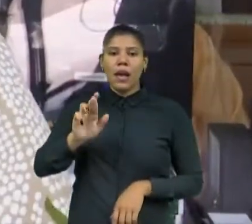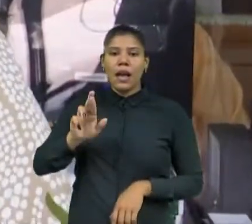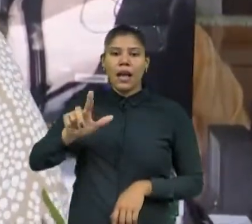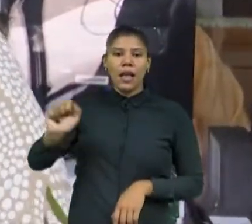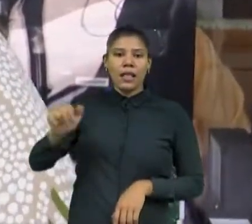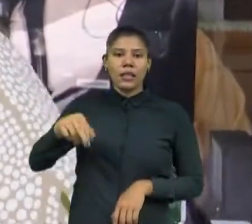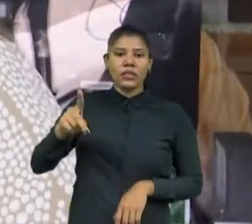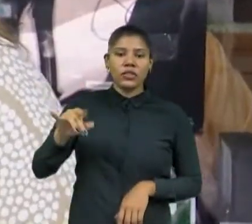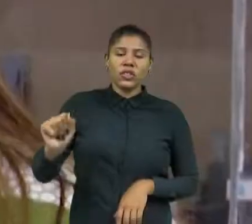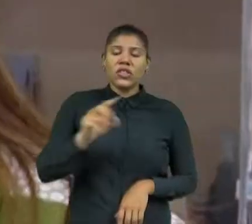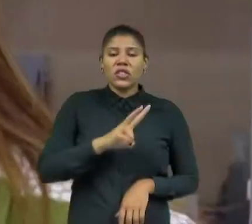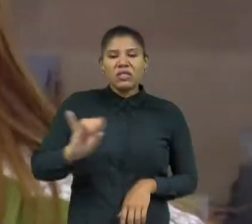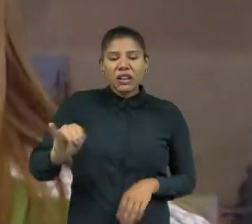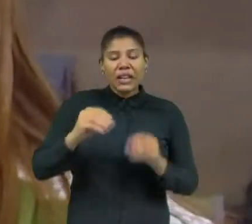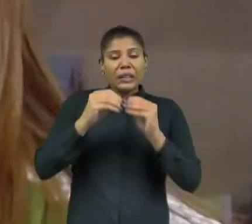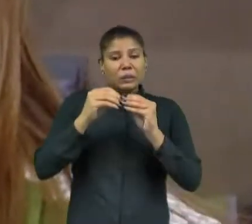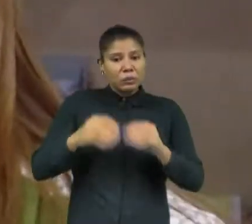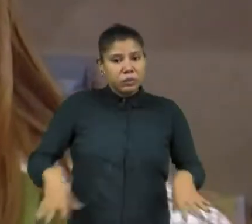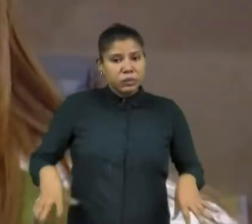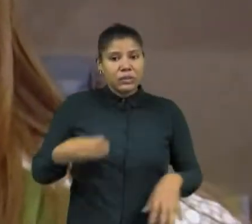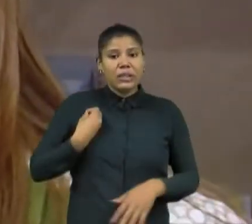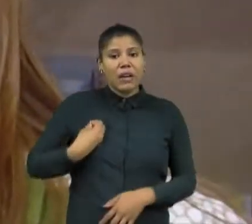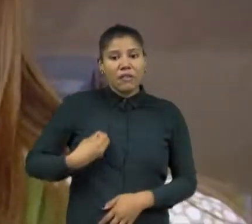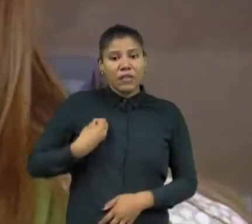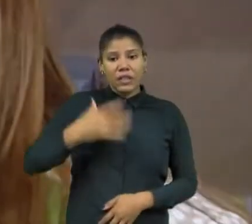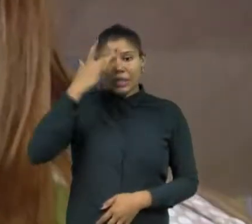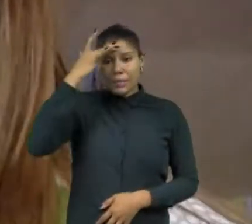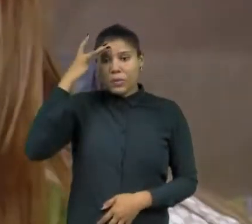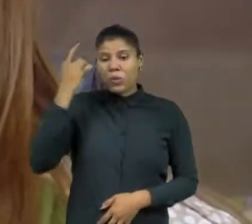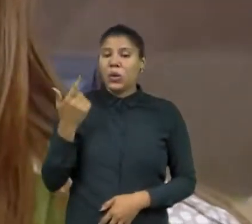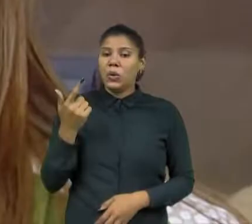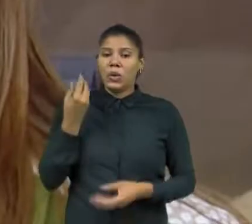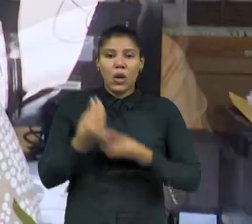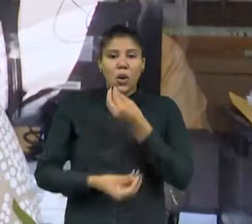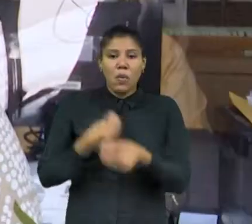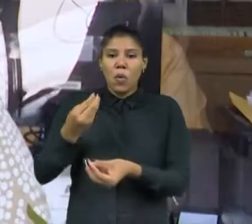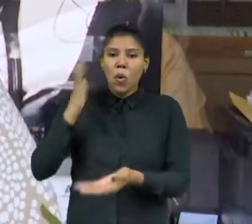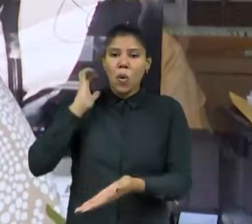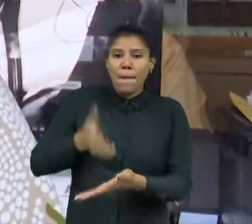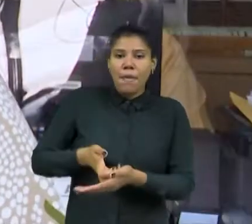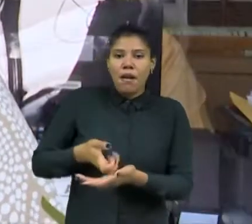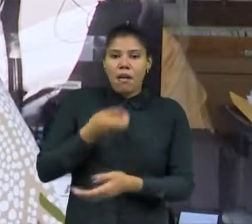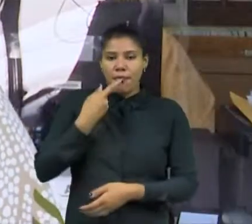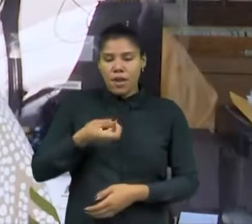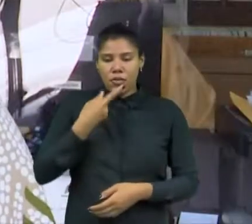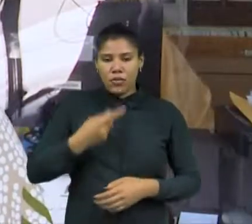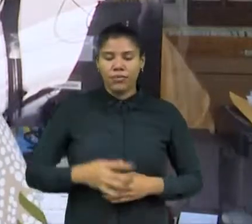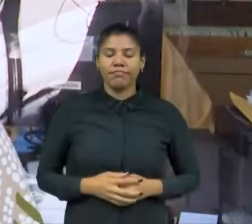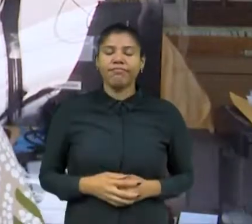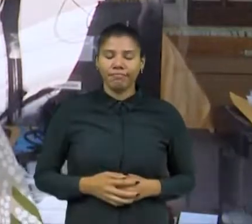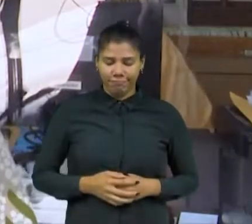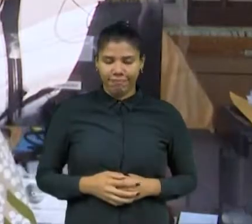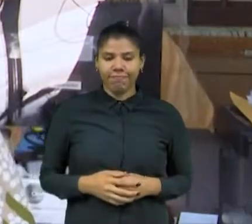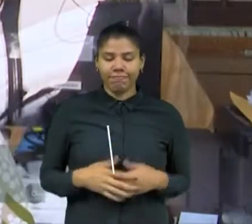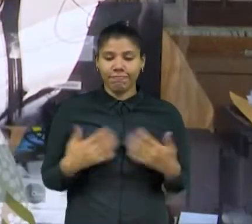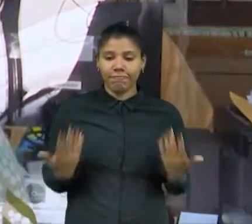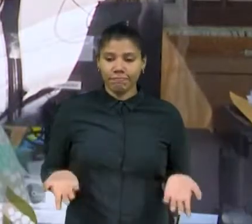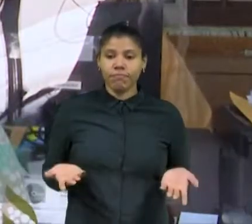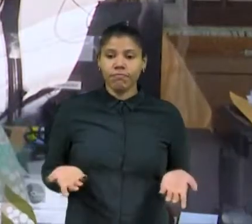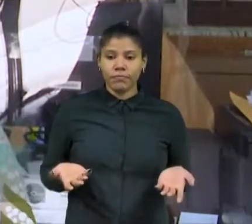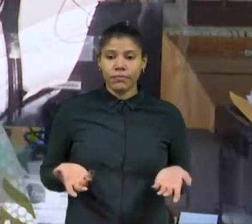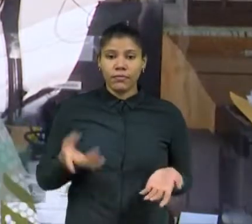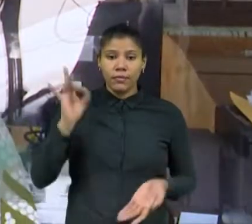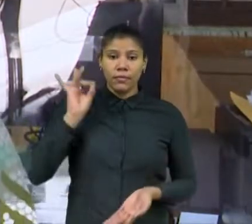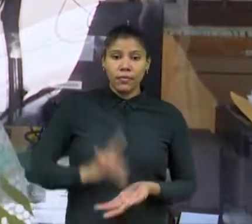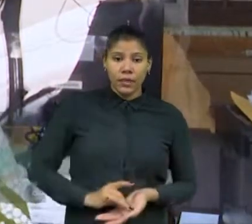um impacto profundo na vida de quem não tem condições de comprar remédios. O impacto é imenso do ponto de vista do acesso de